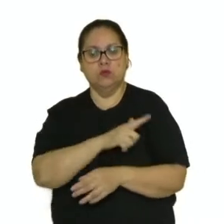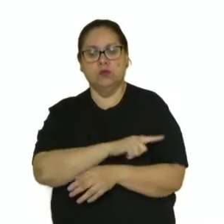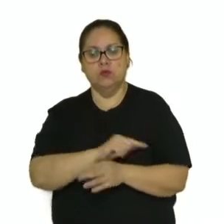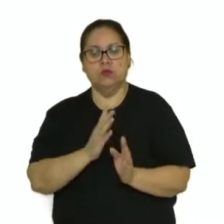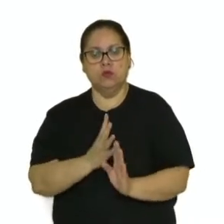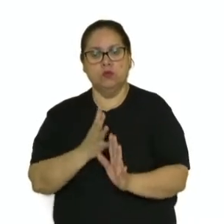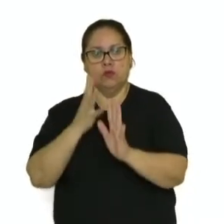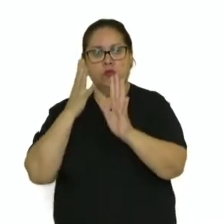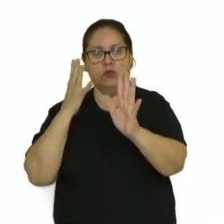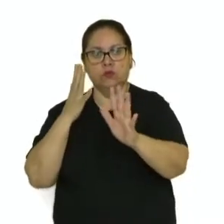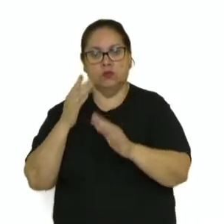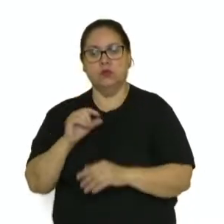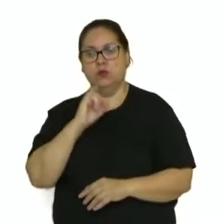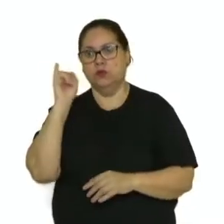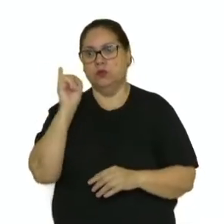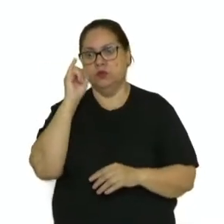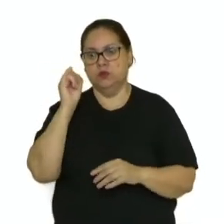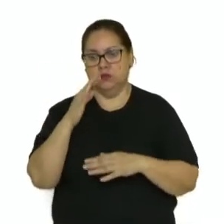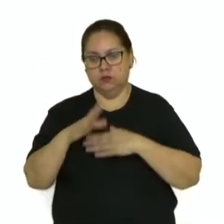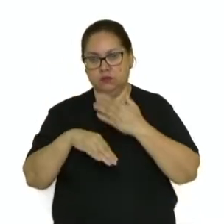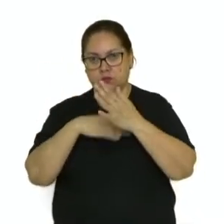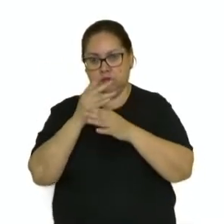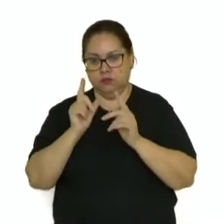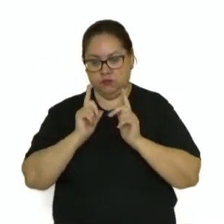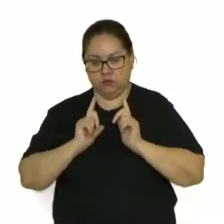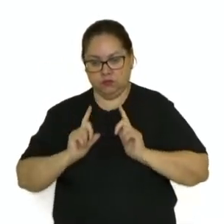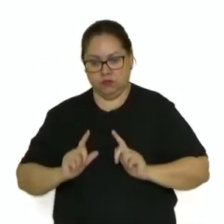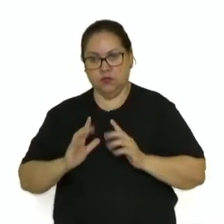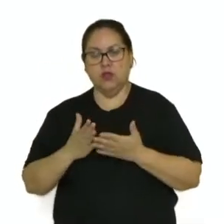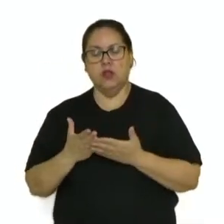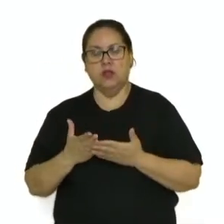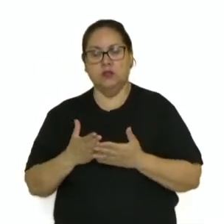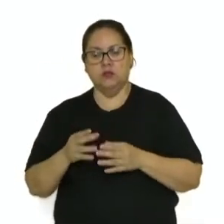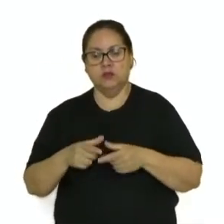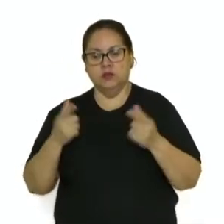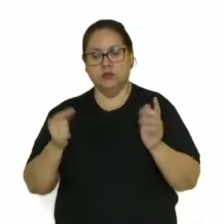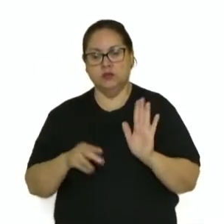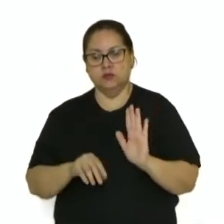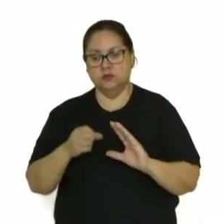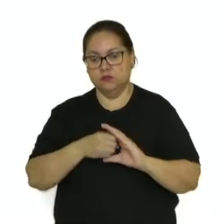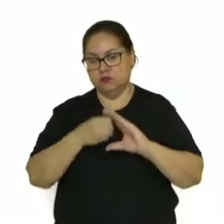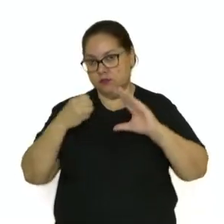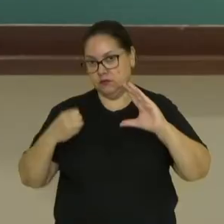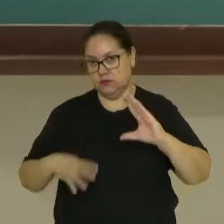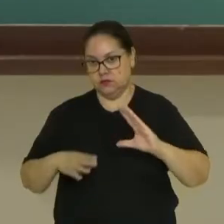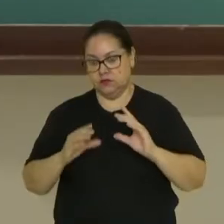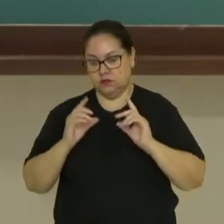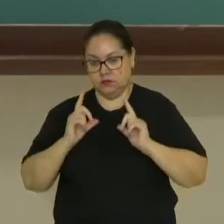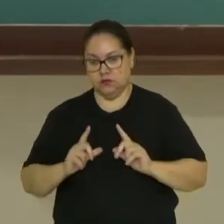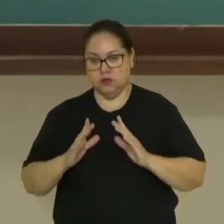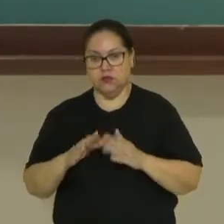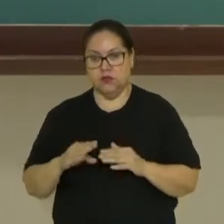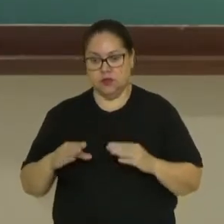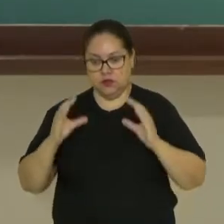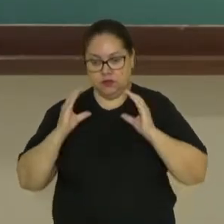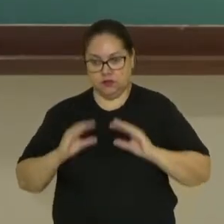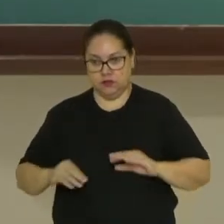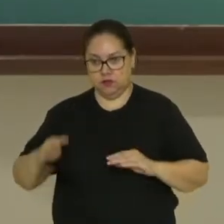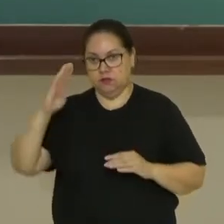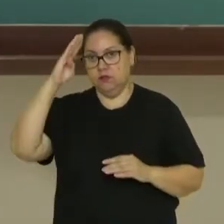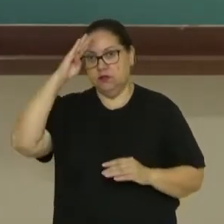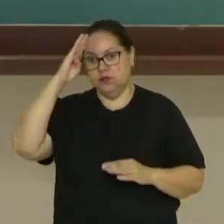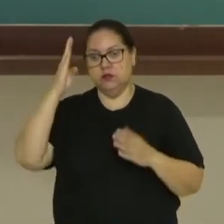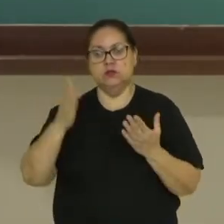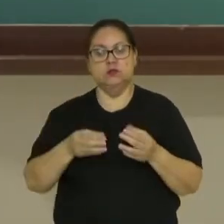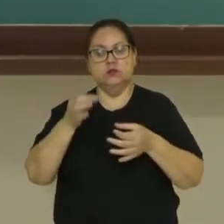formatura e a sua importância no desenvolvimento disciplinar? Uma das grandes características disciplinárias dos colégios cívicos e militares